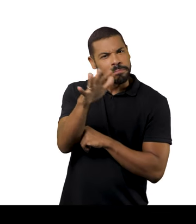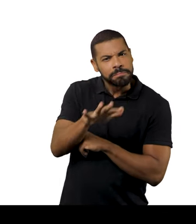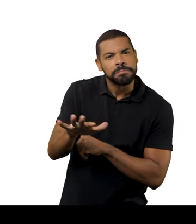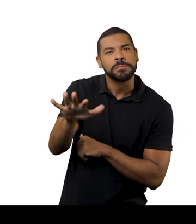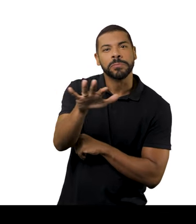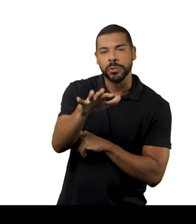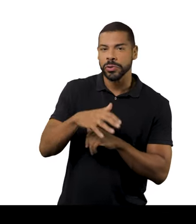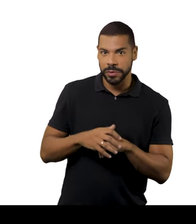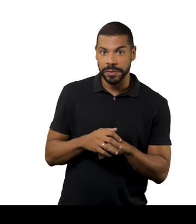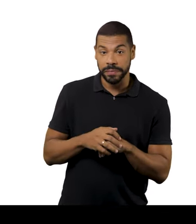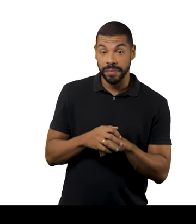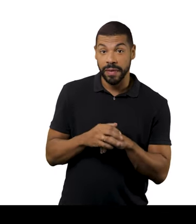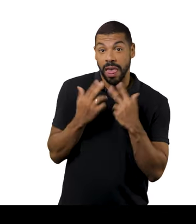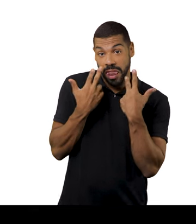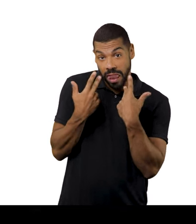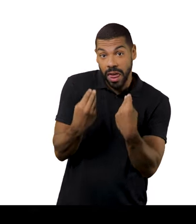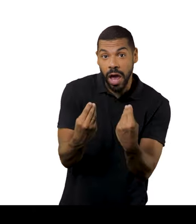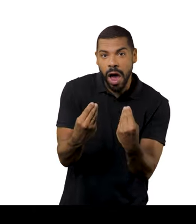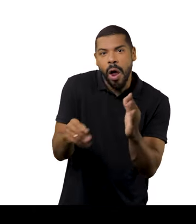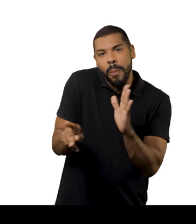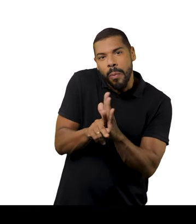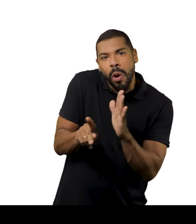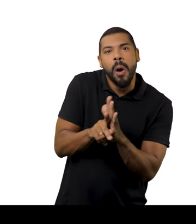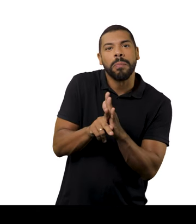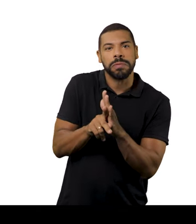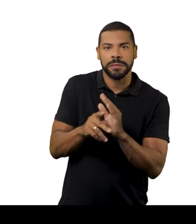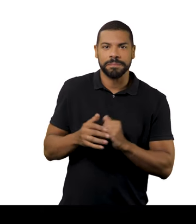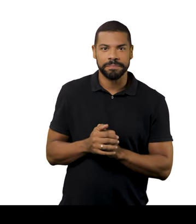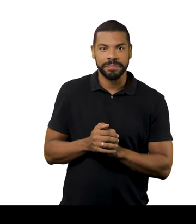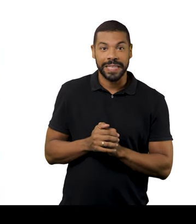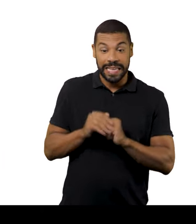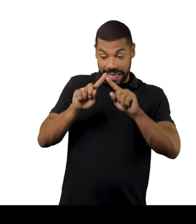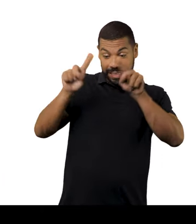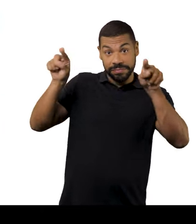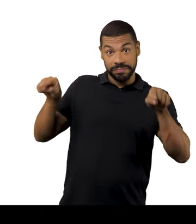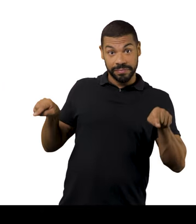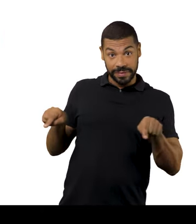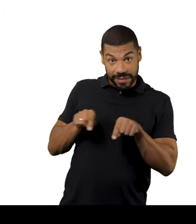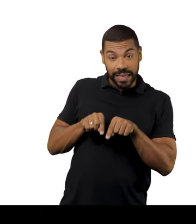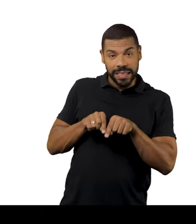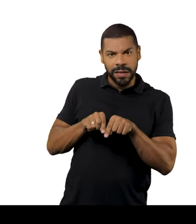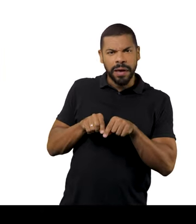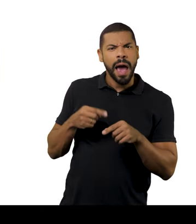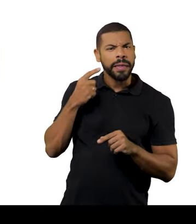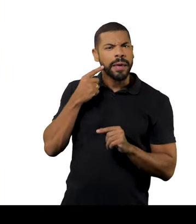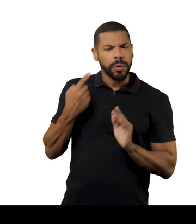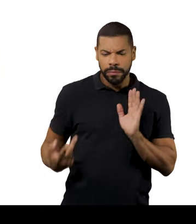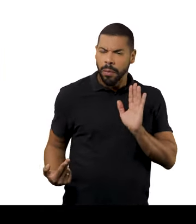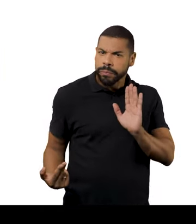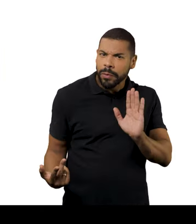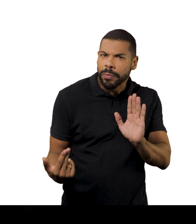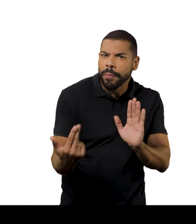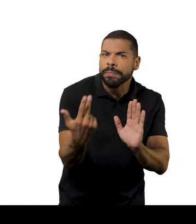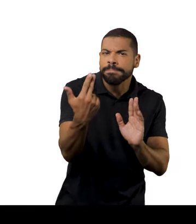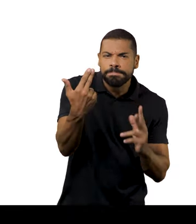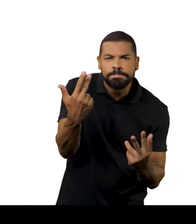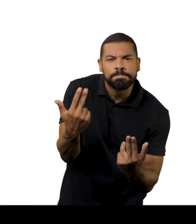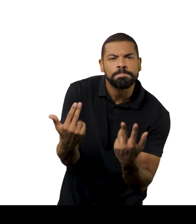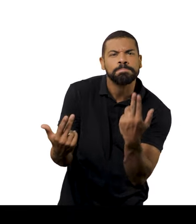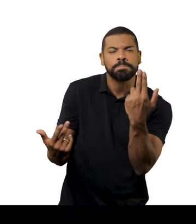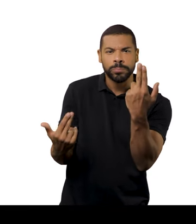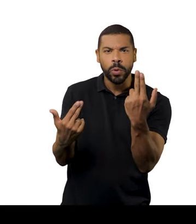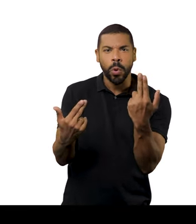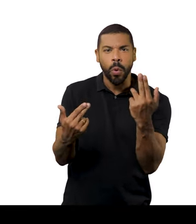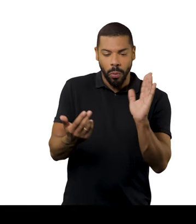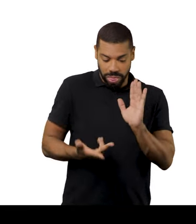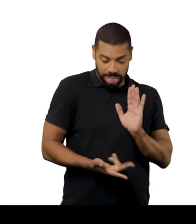trabalho na linguagem do tricô. Esse desenho dela se transformou na modelagem. Só que aí eu recortei na